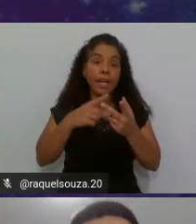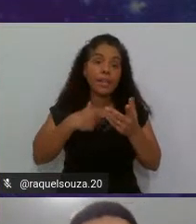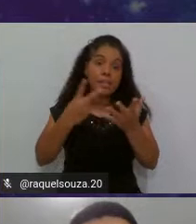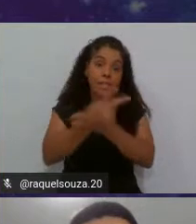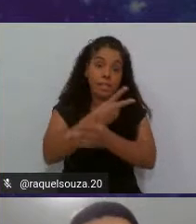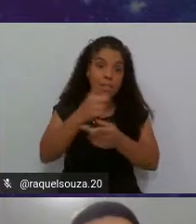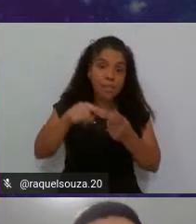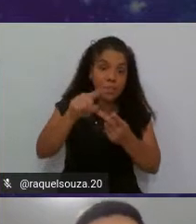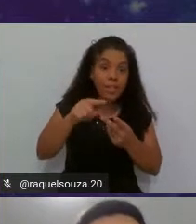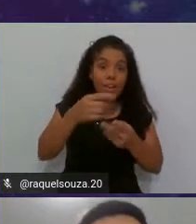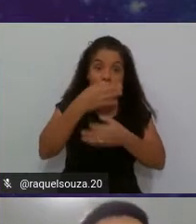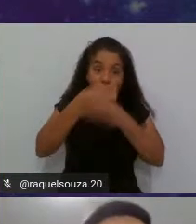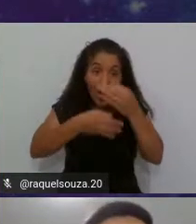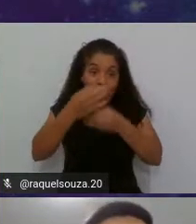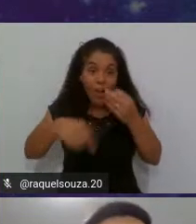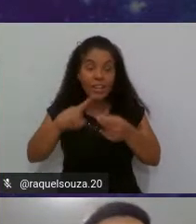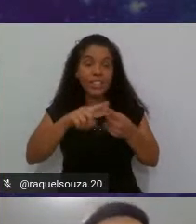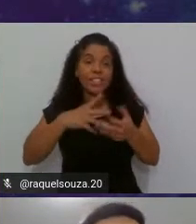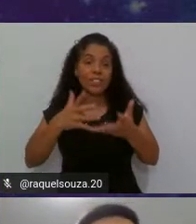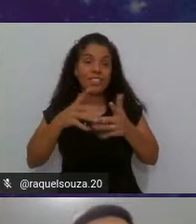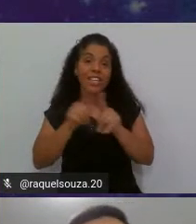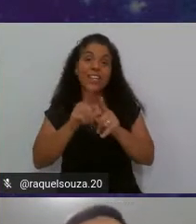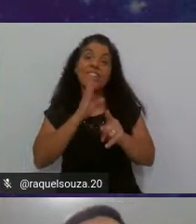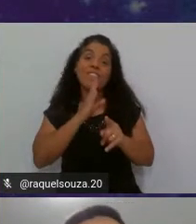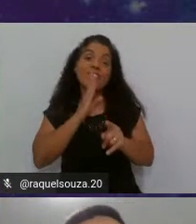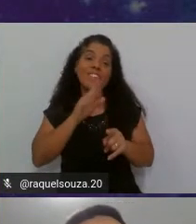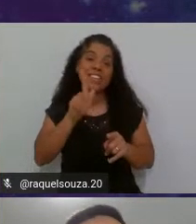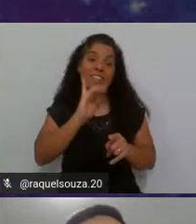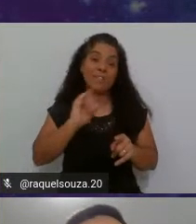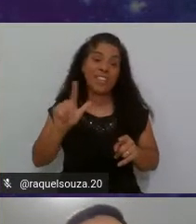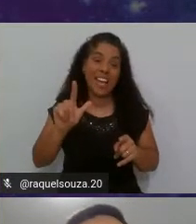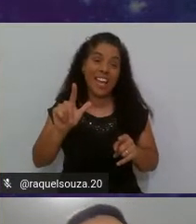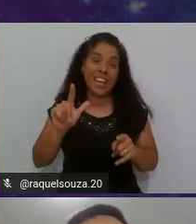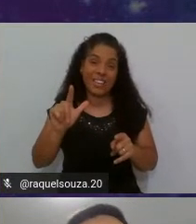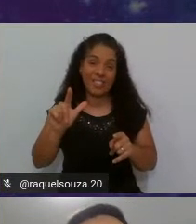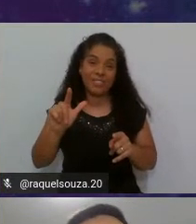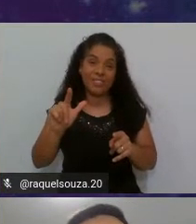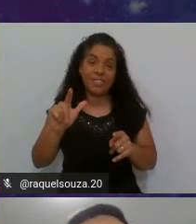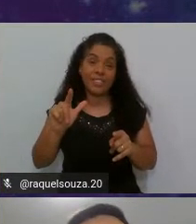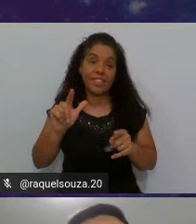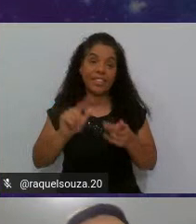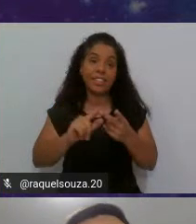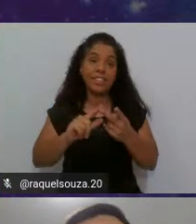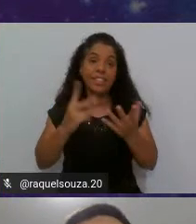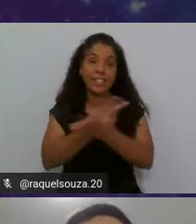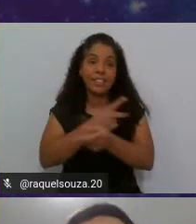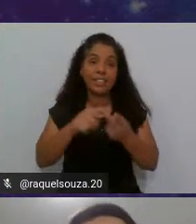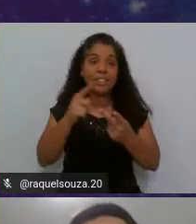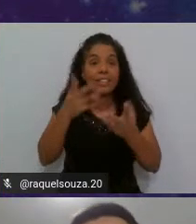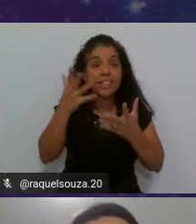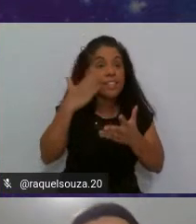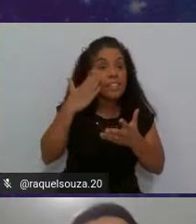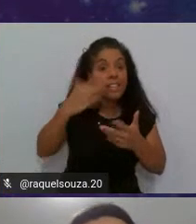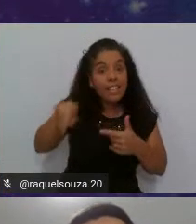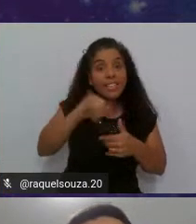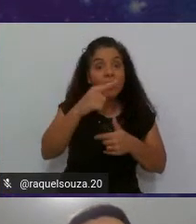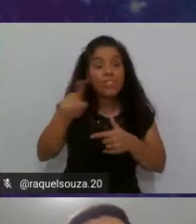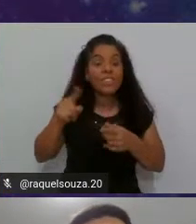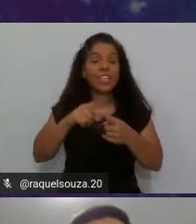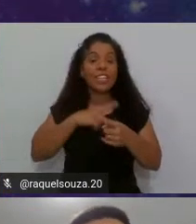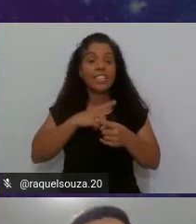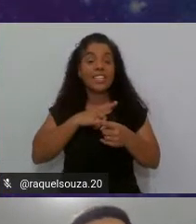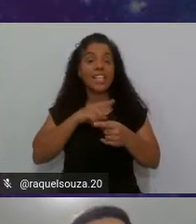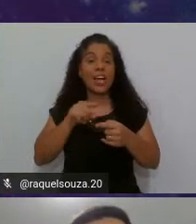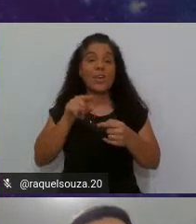escreve aí nos comentários se você conhece um Gabriel. E também queria saber de vocês, se vocês